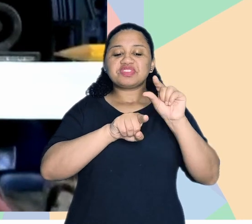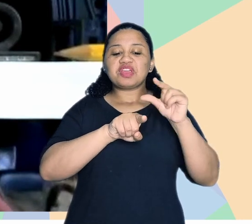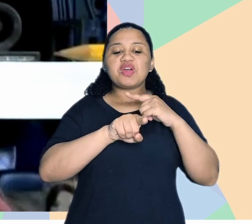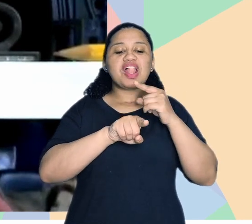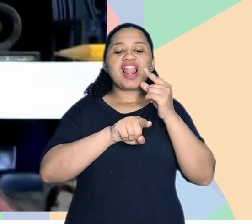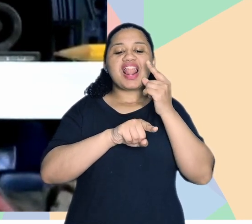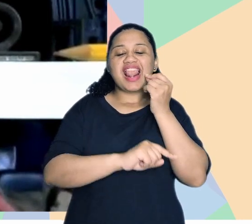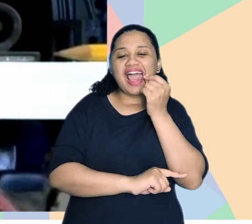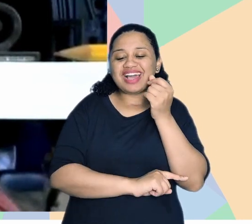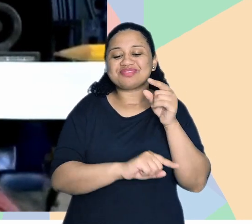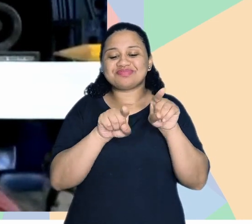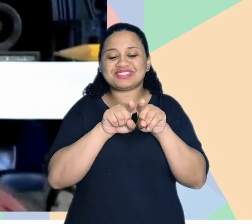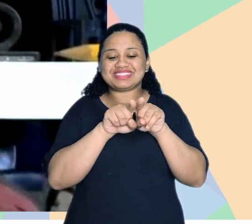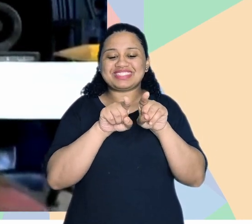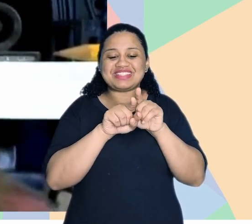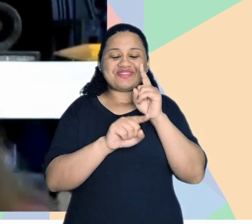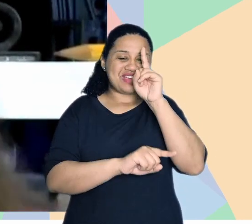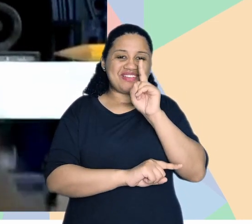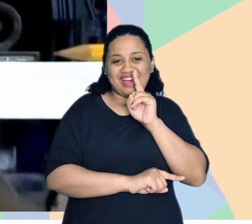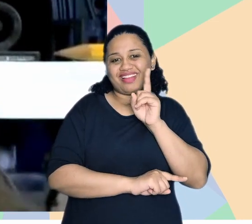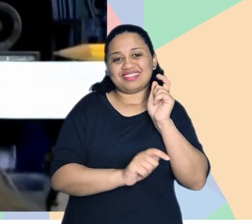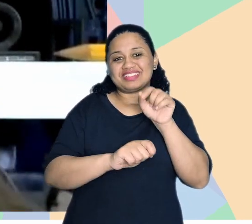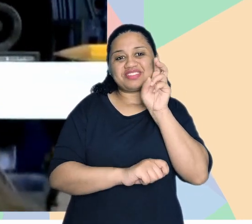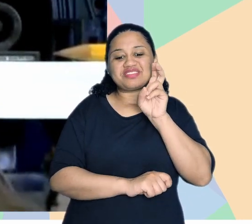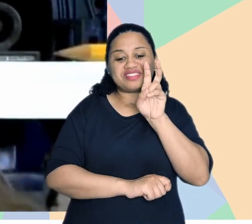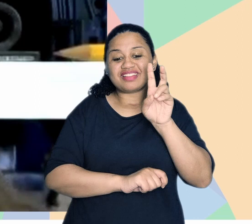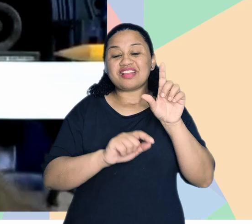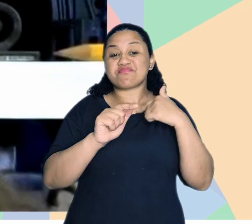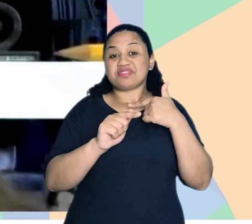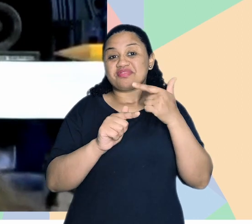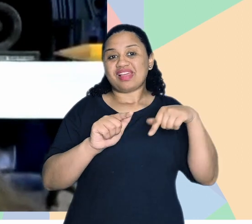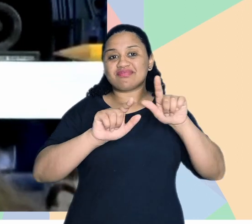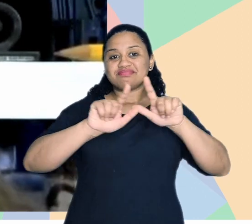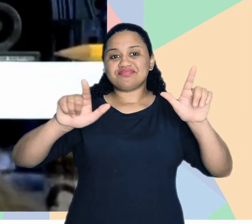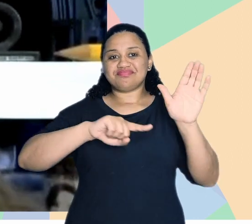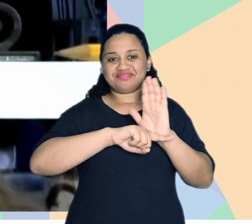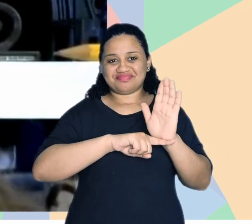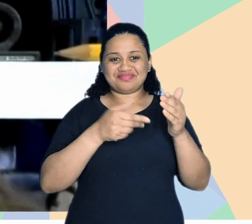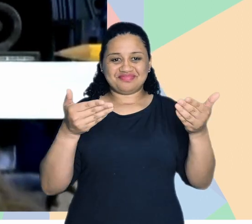de um lápis ali também, amarelo, que é o que dá para ver aqui na transmissão.